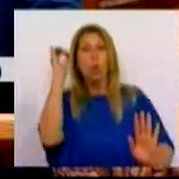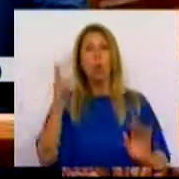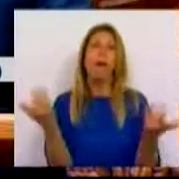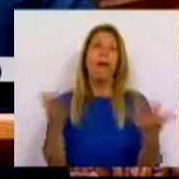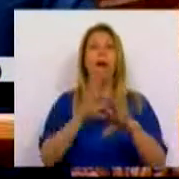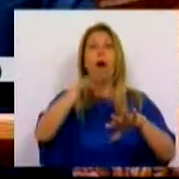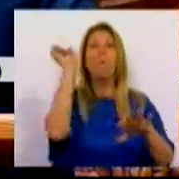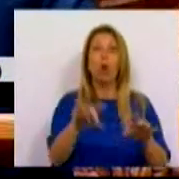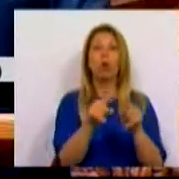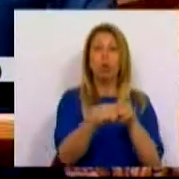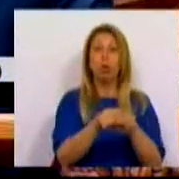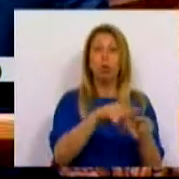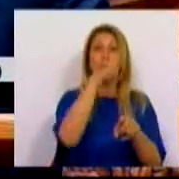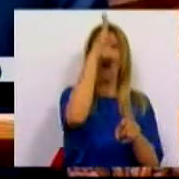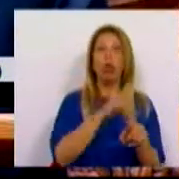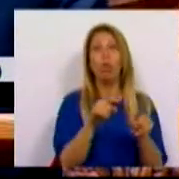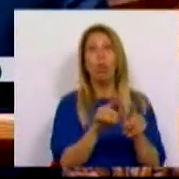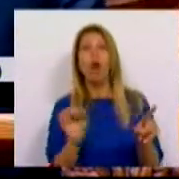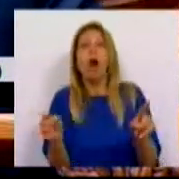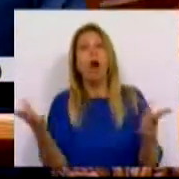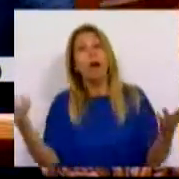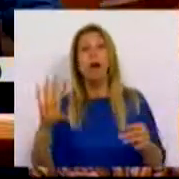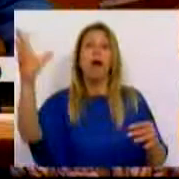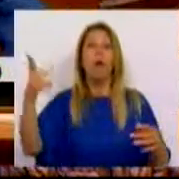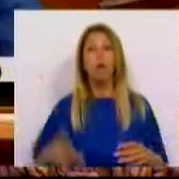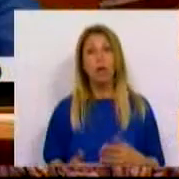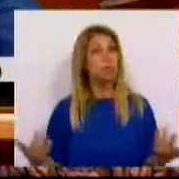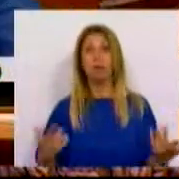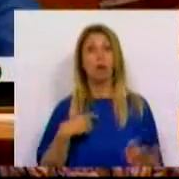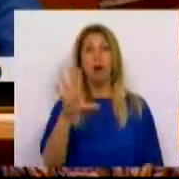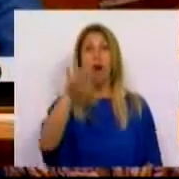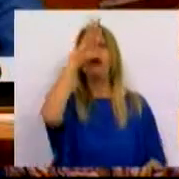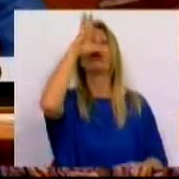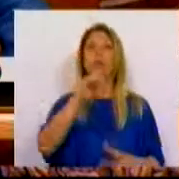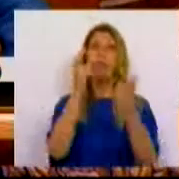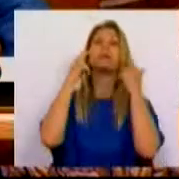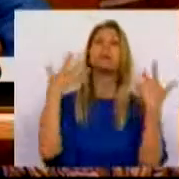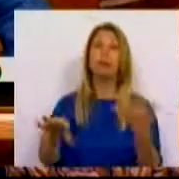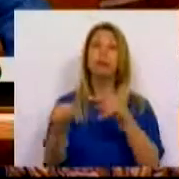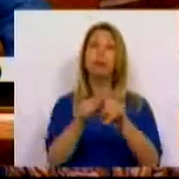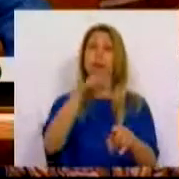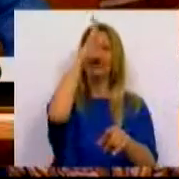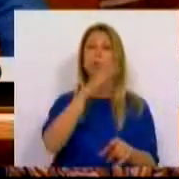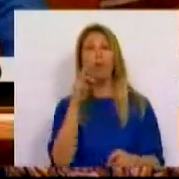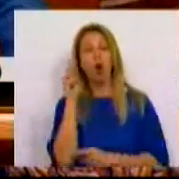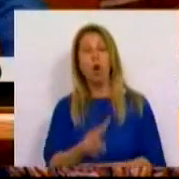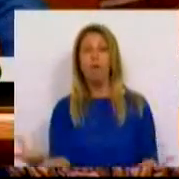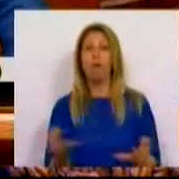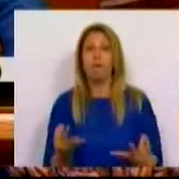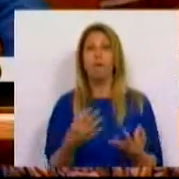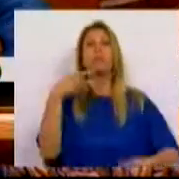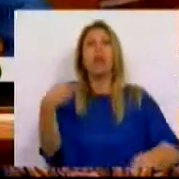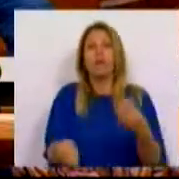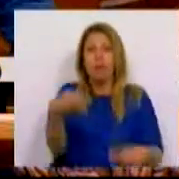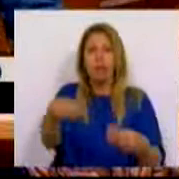das políticas do Governo, é um efeito direto, querido, até certo ponto, pelas políticas do Governo que olham de facto para a flexibilização,